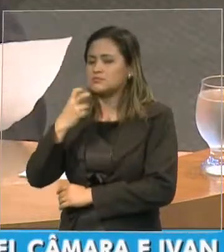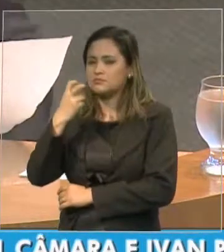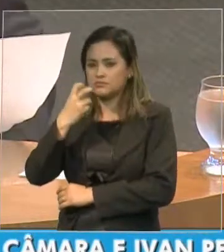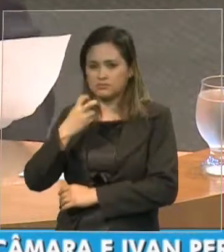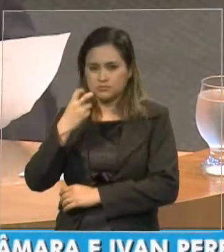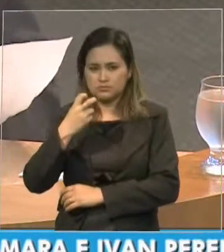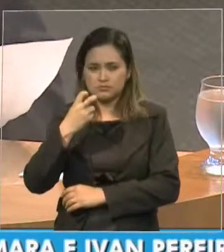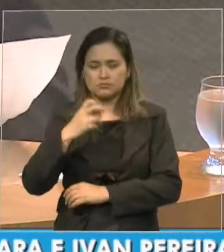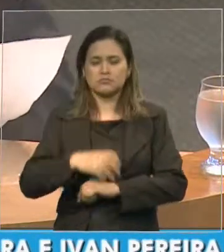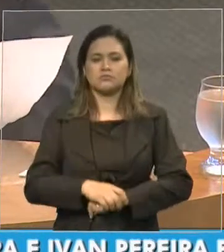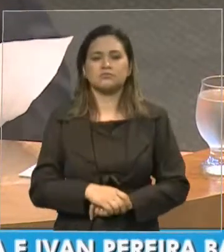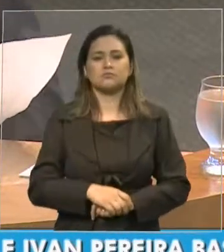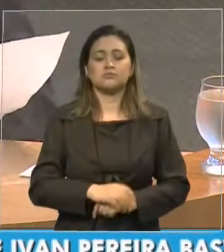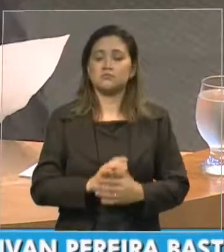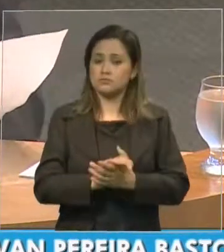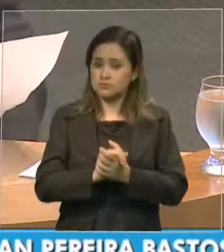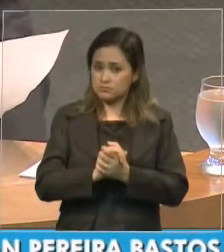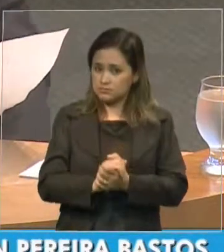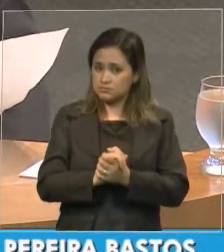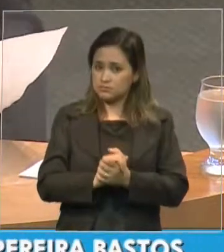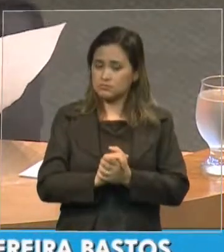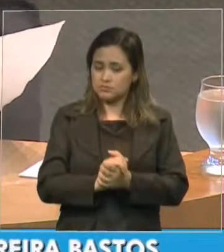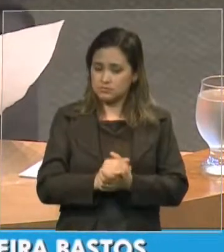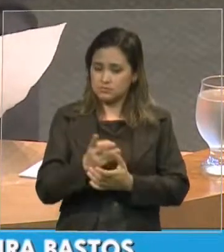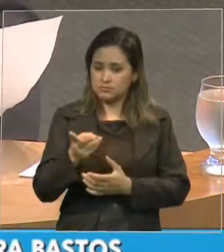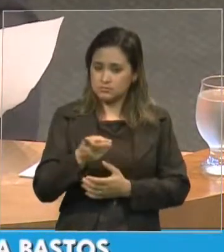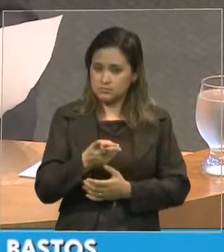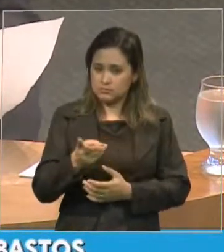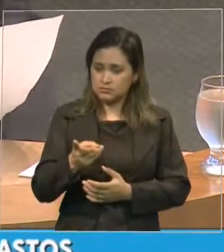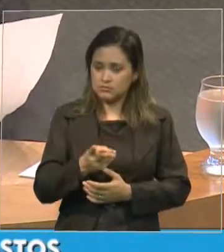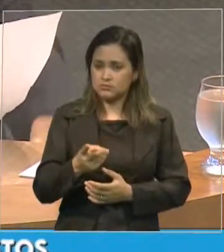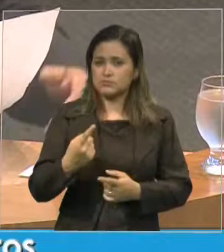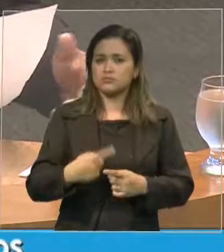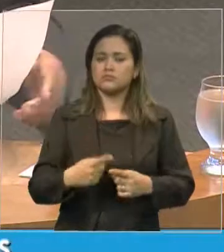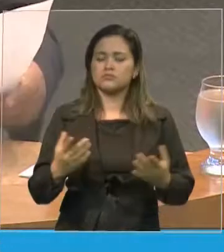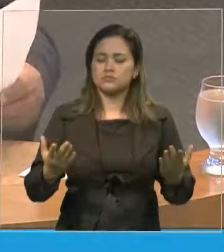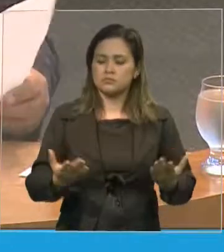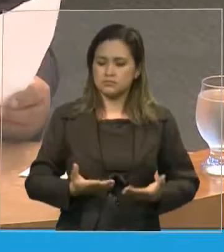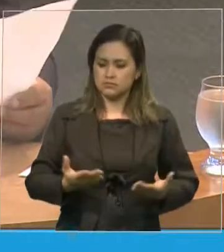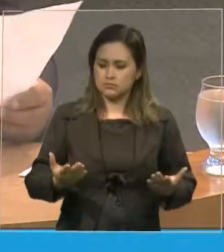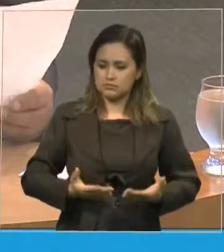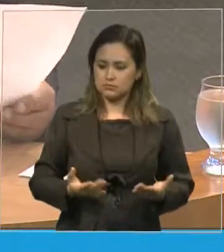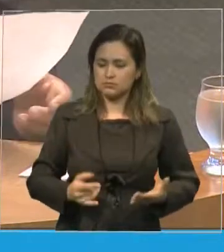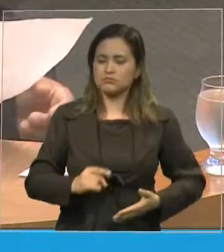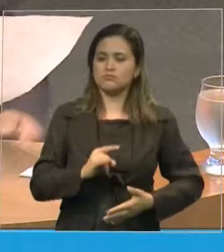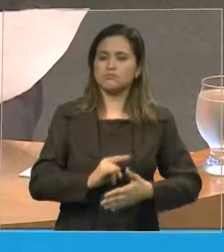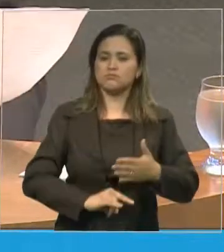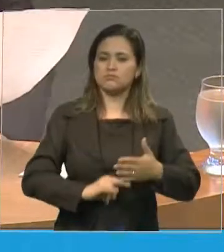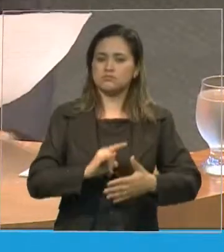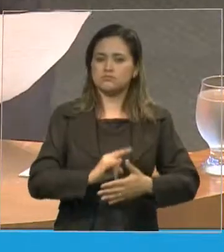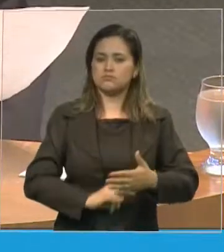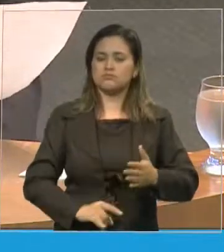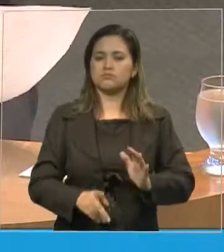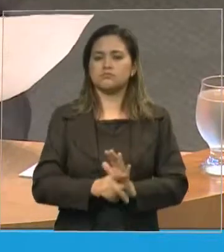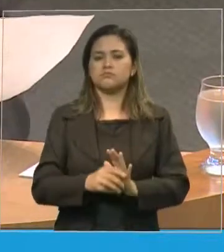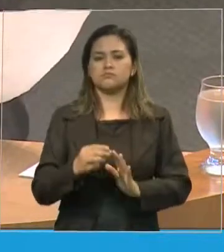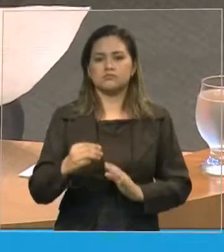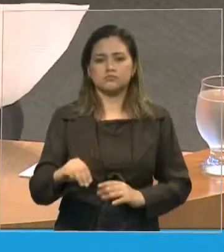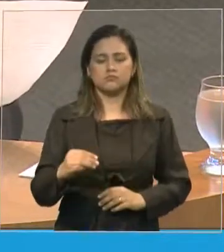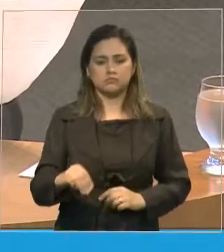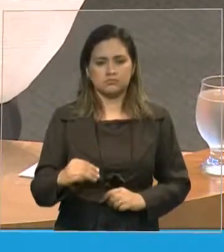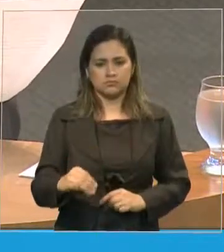homenagem que este Parlamento faz aos senhores que eu considero merecidamente.